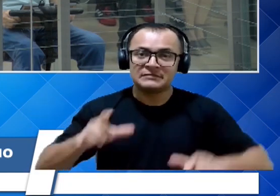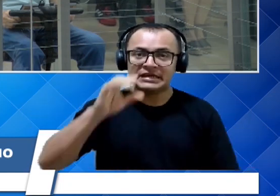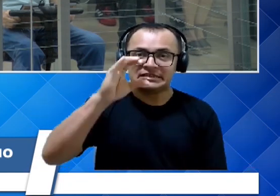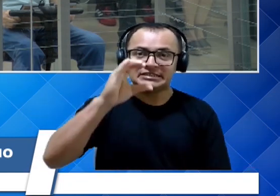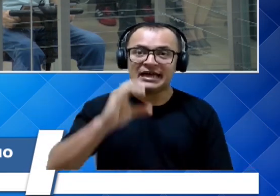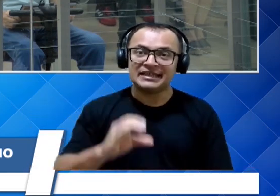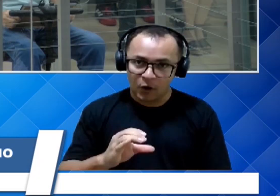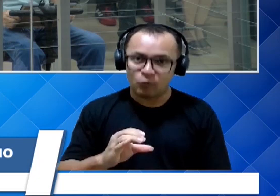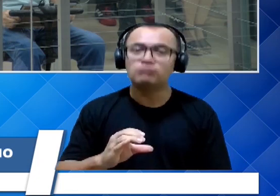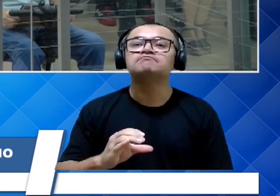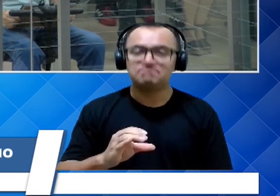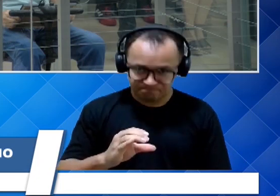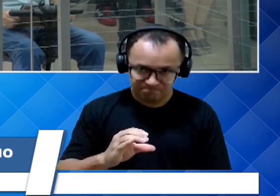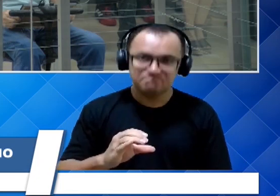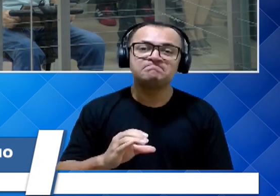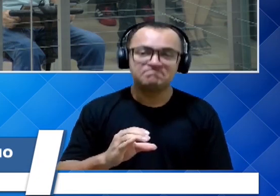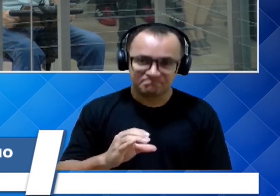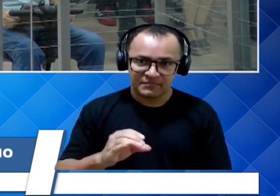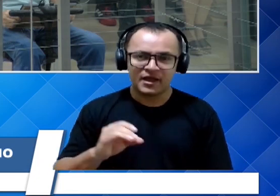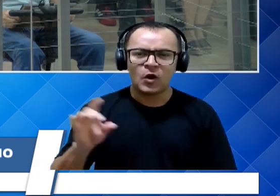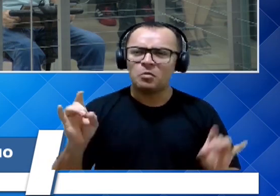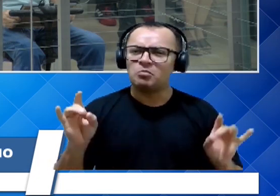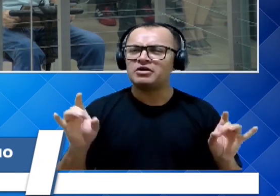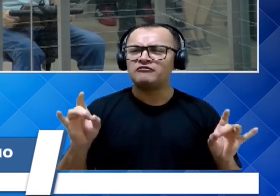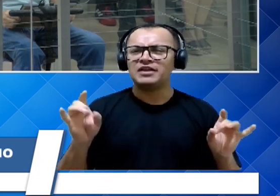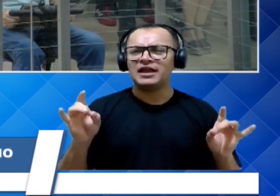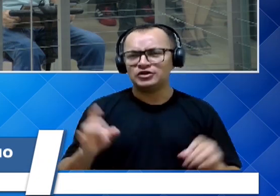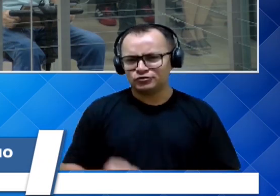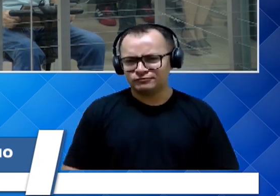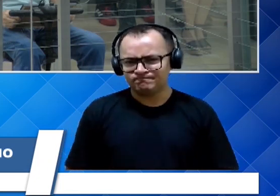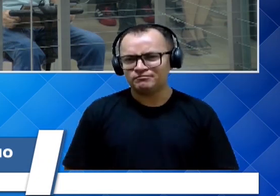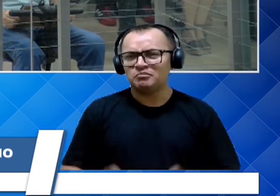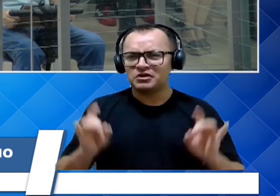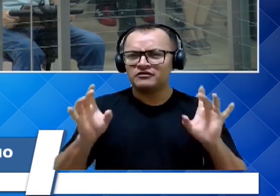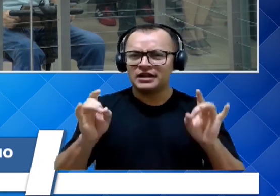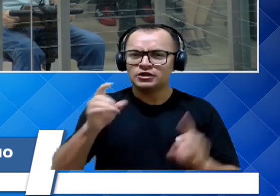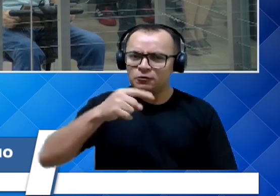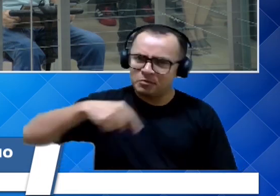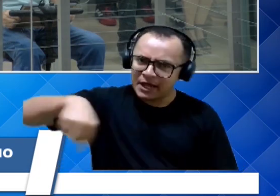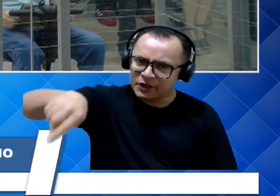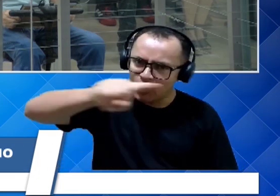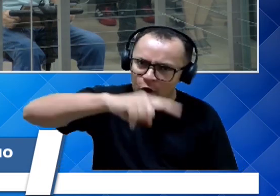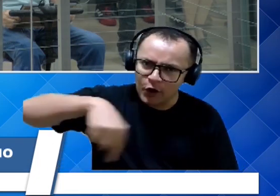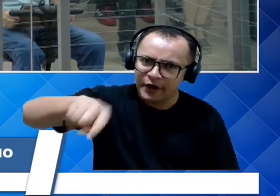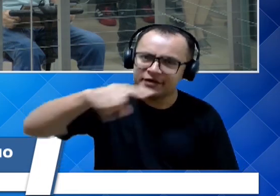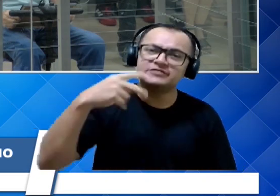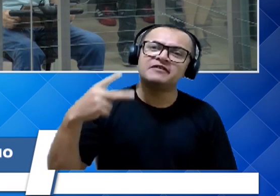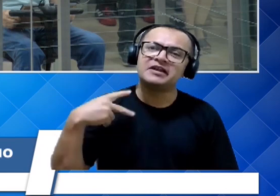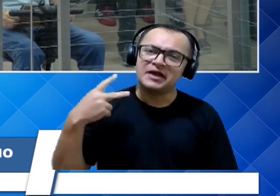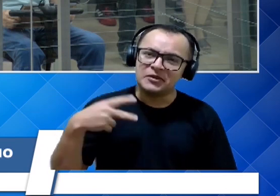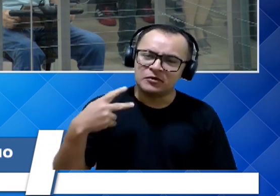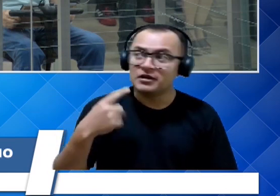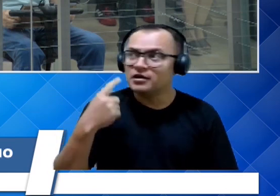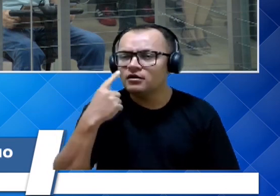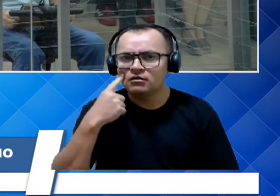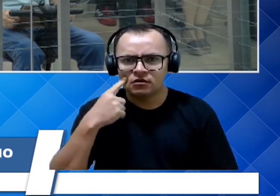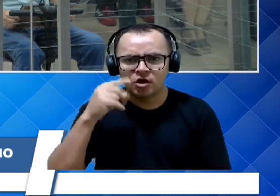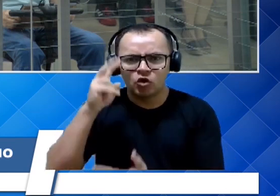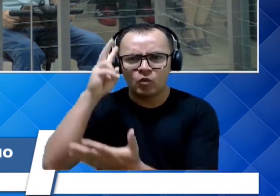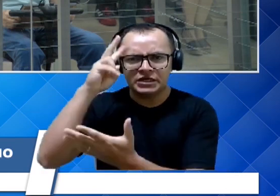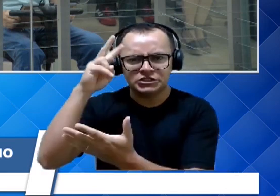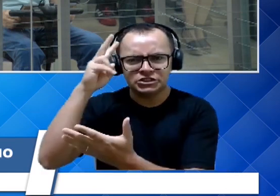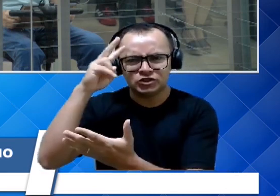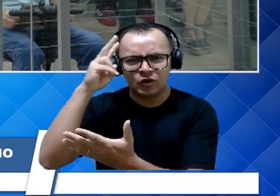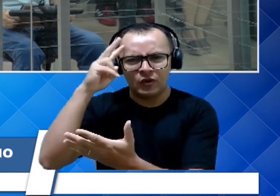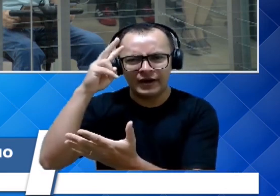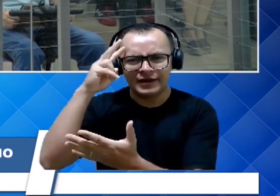é um privilégio, como você disse, principalmente quando a gente vê uma biografia, vê um legado como